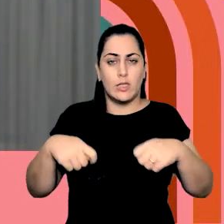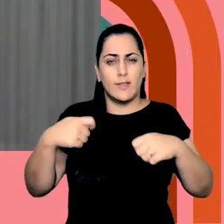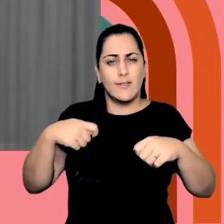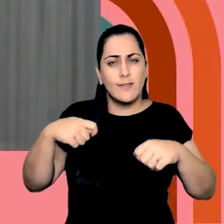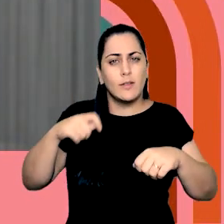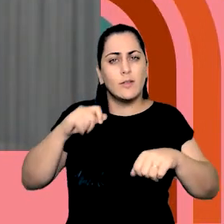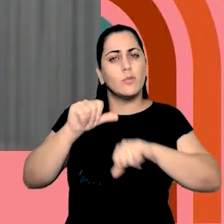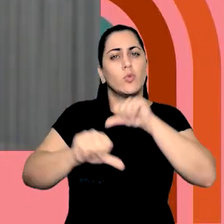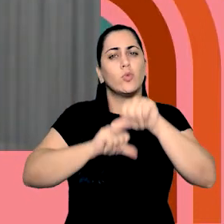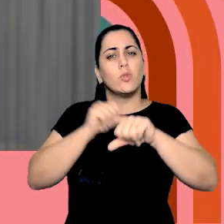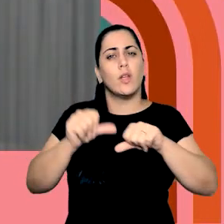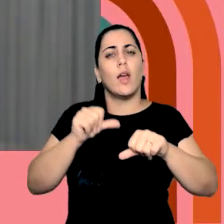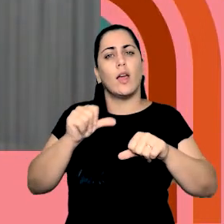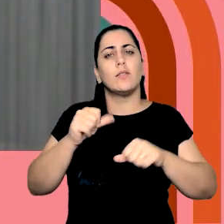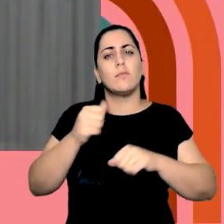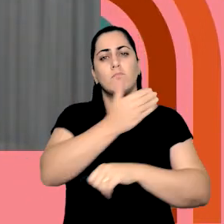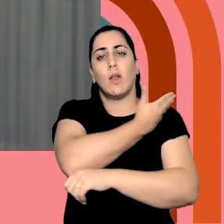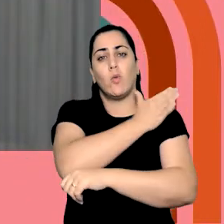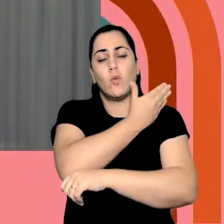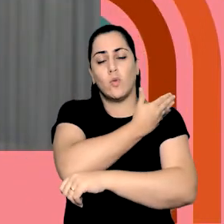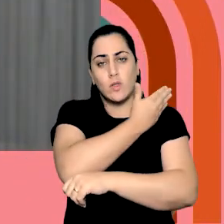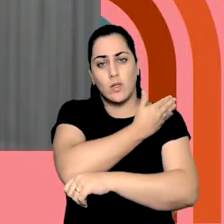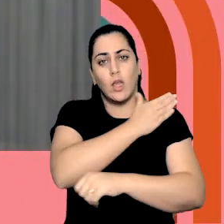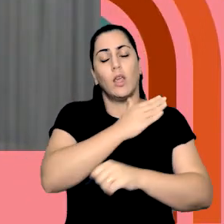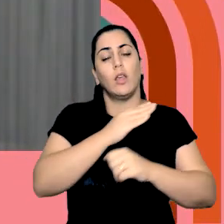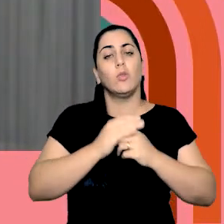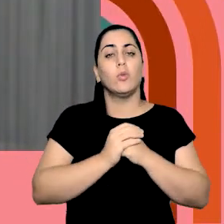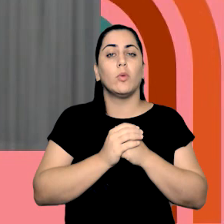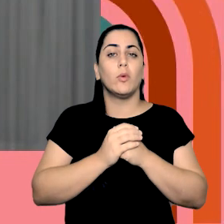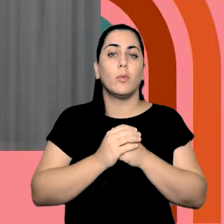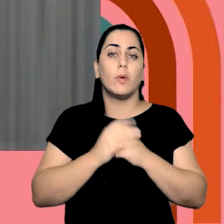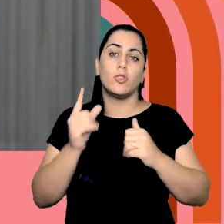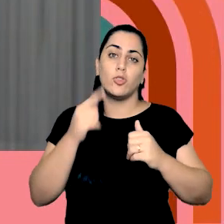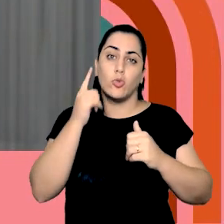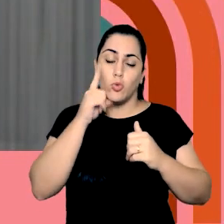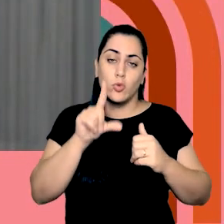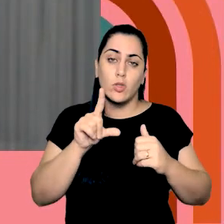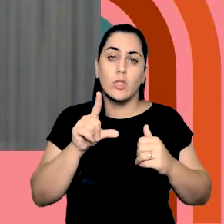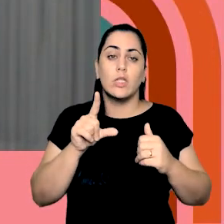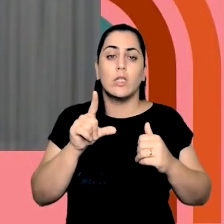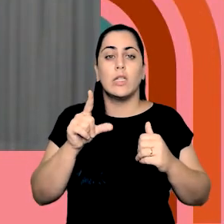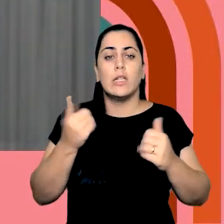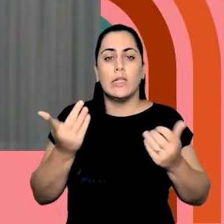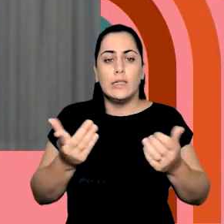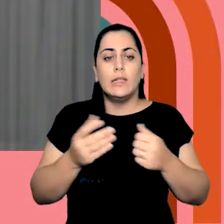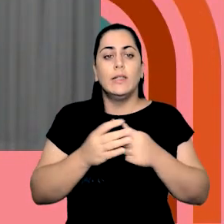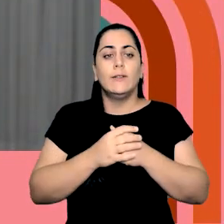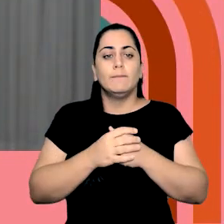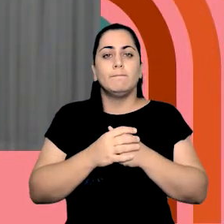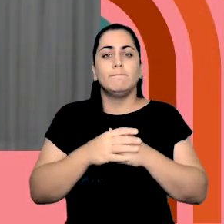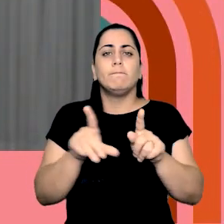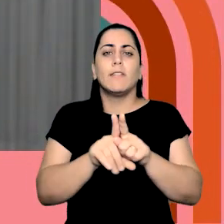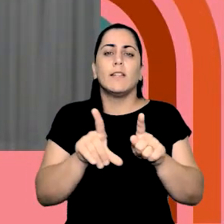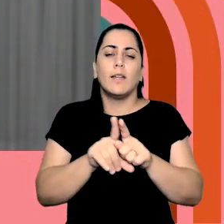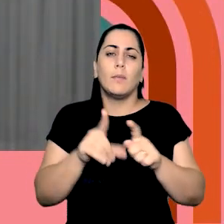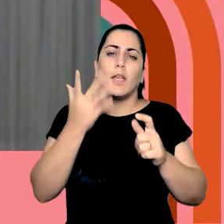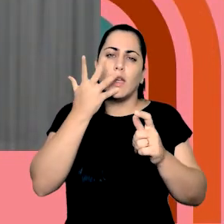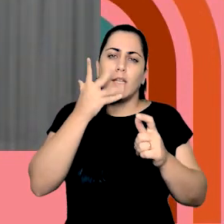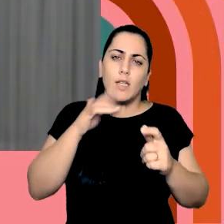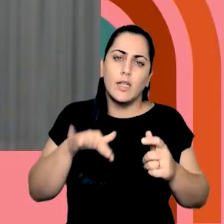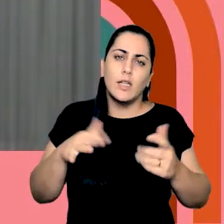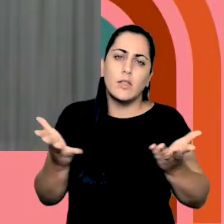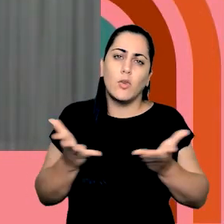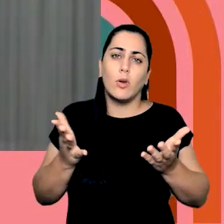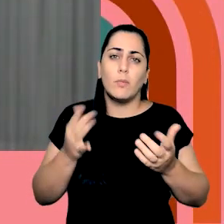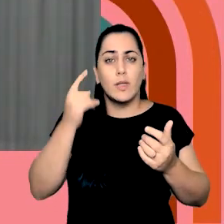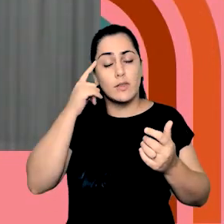desconstruir esses preconceitos para poder imaginar e projetar nas crianças que estão nascendo